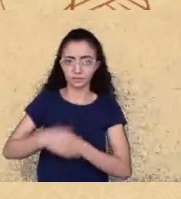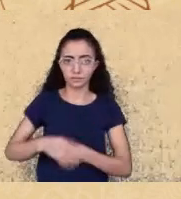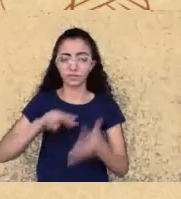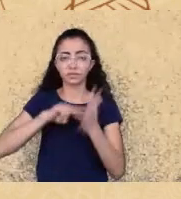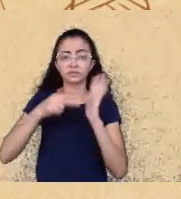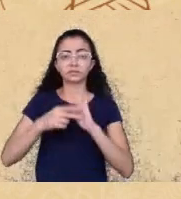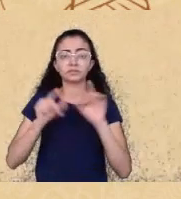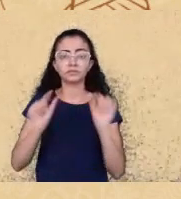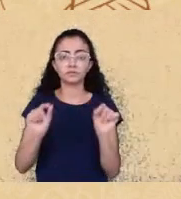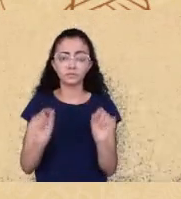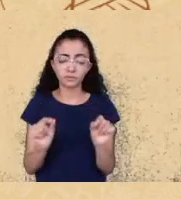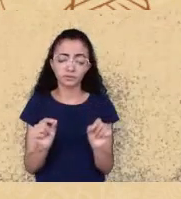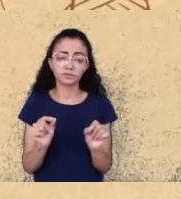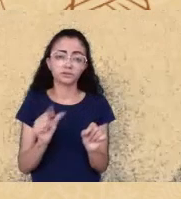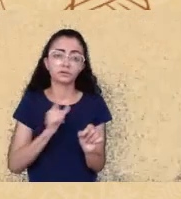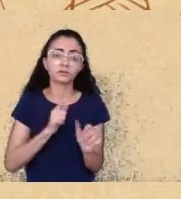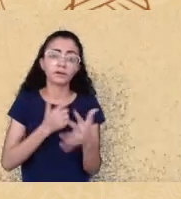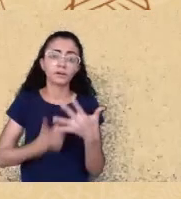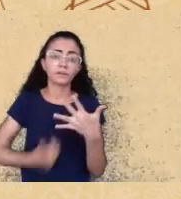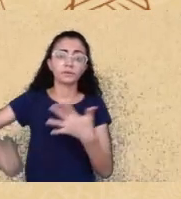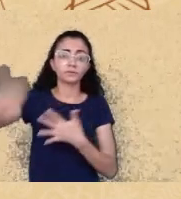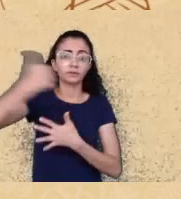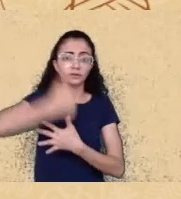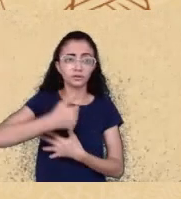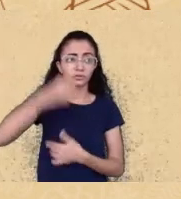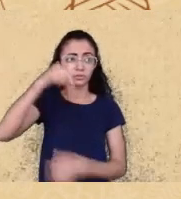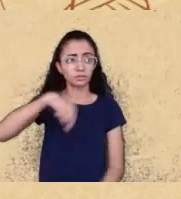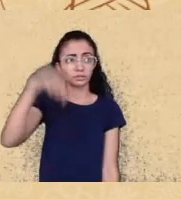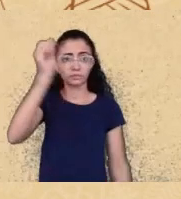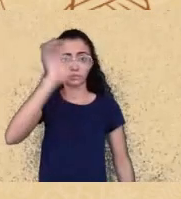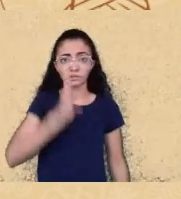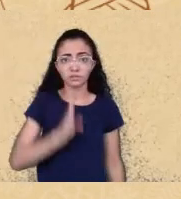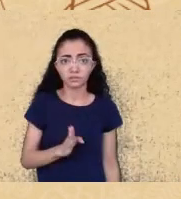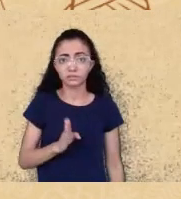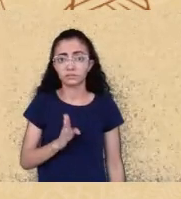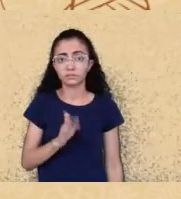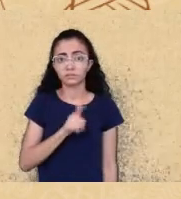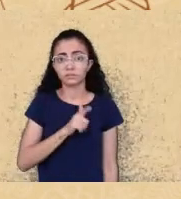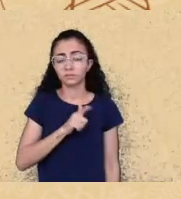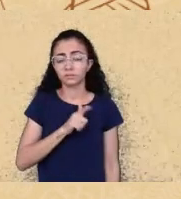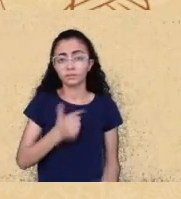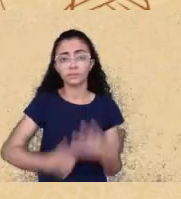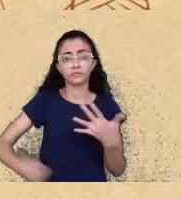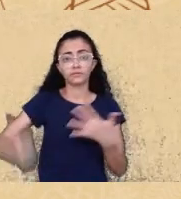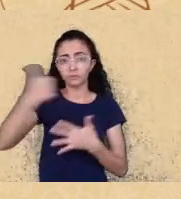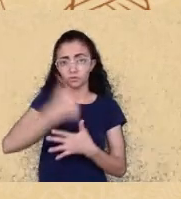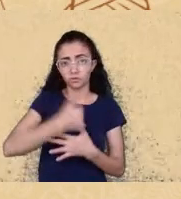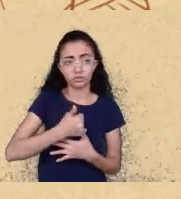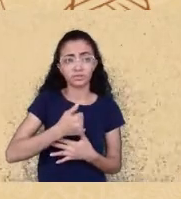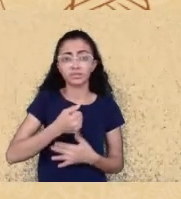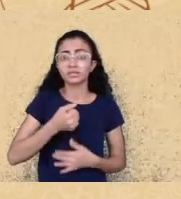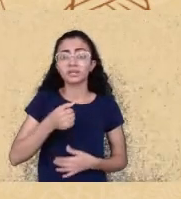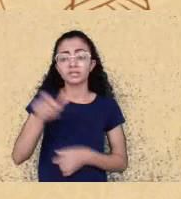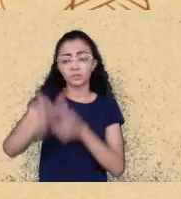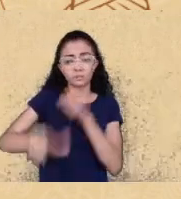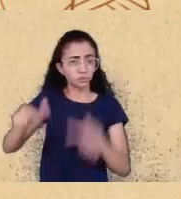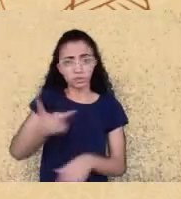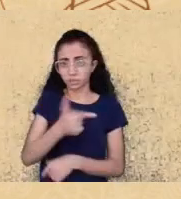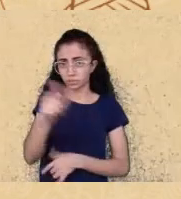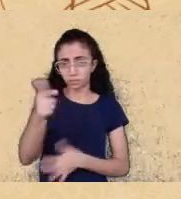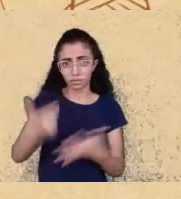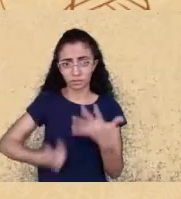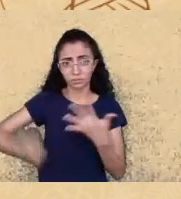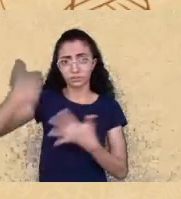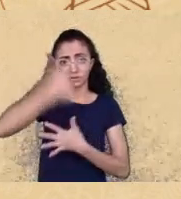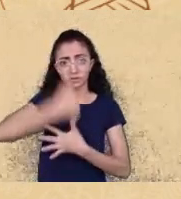terá de todas as formas se teve vai continuar tendo e quem não tem vai ser